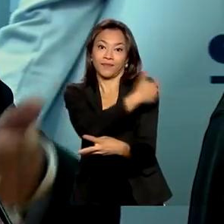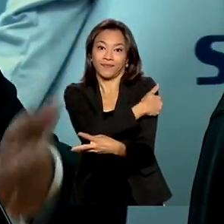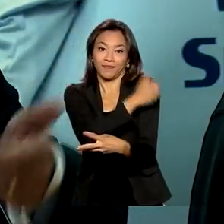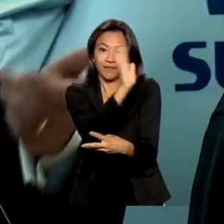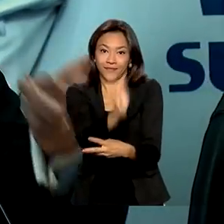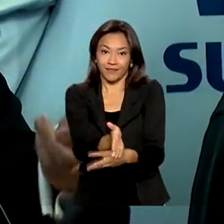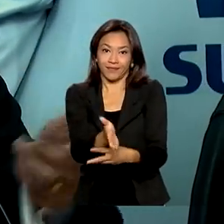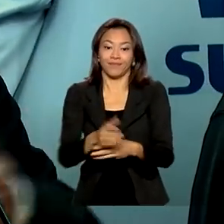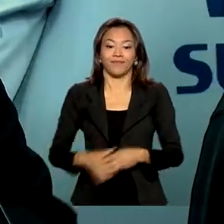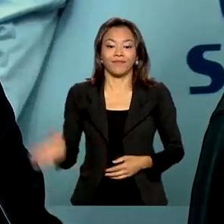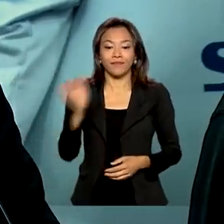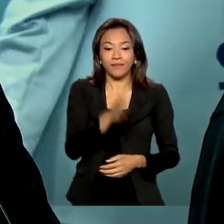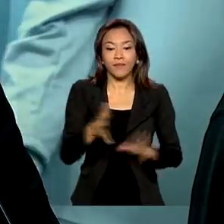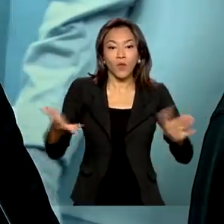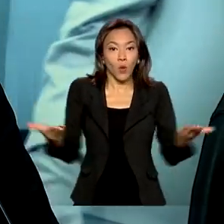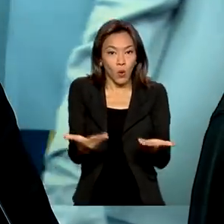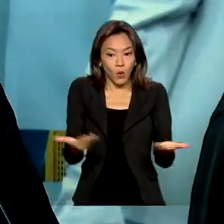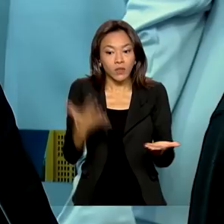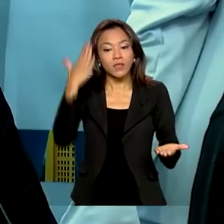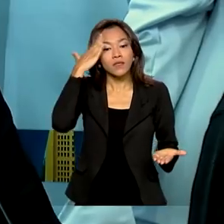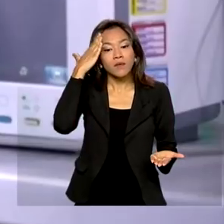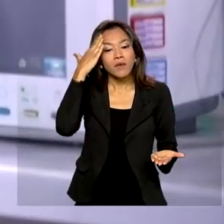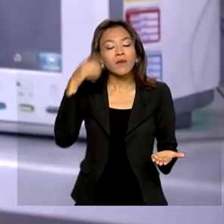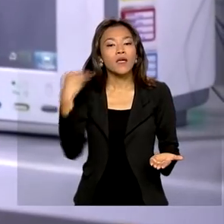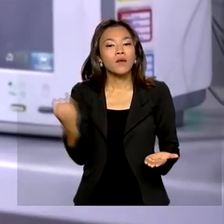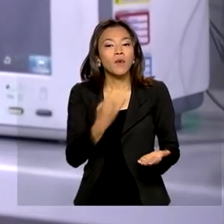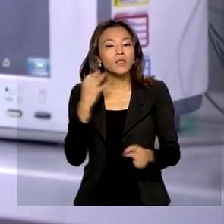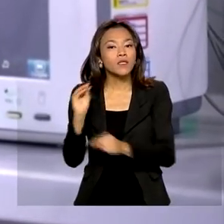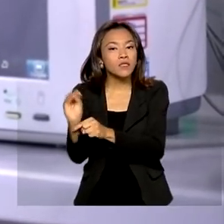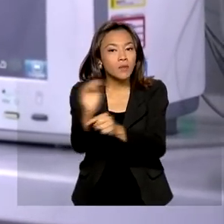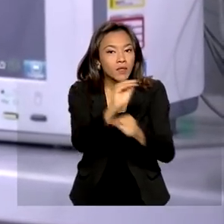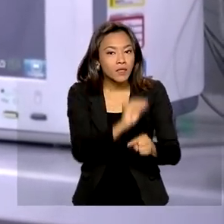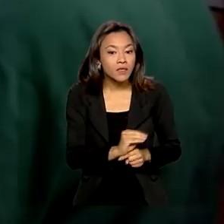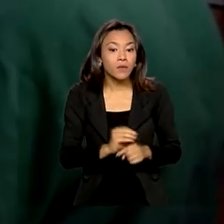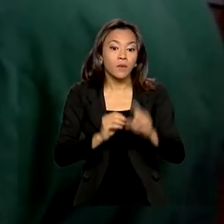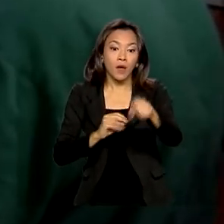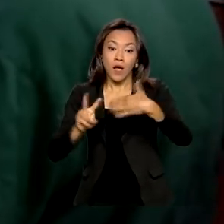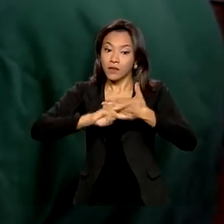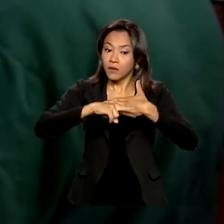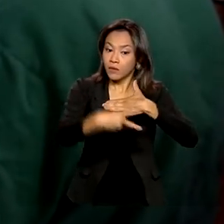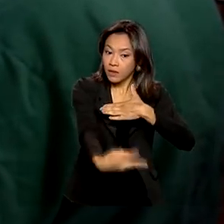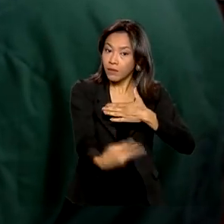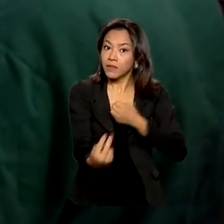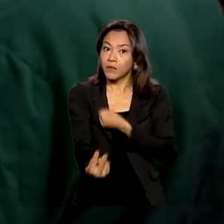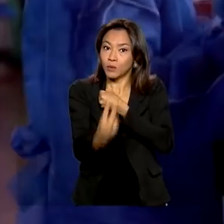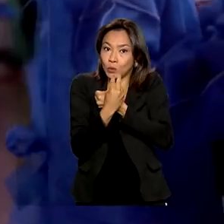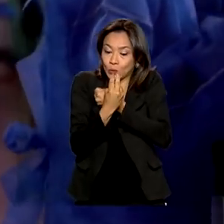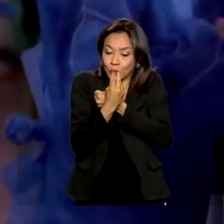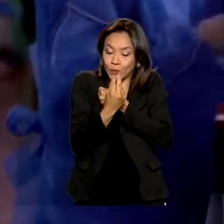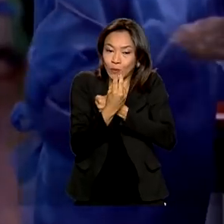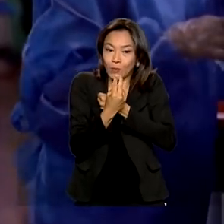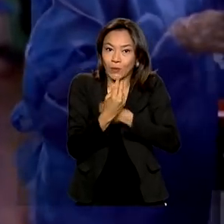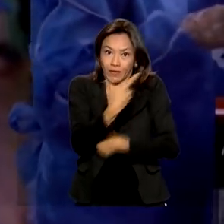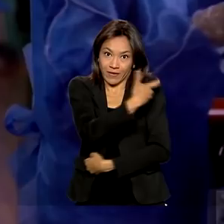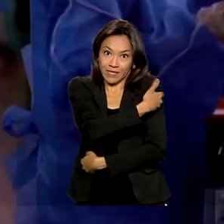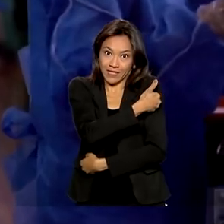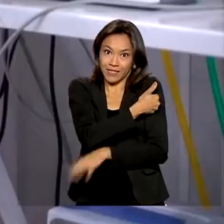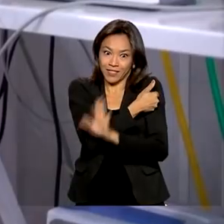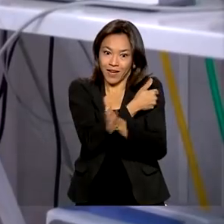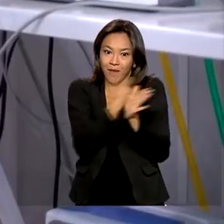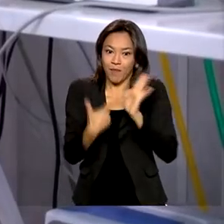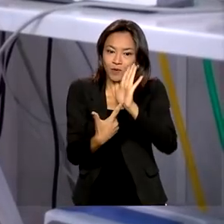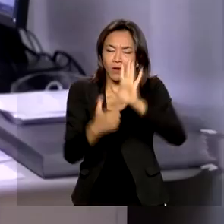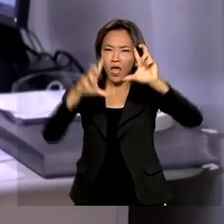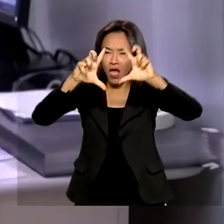que é necessário essa proteção adicional. Os resultados da imunização logo apareceram, com a redução do número